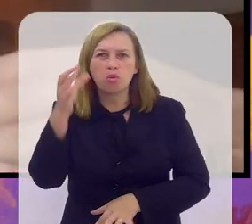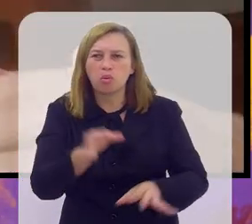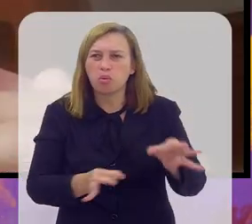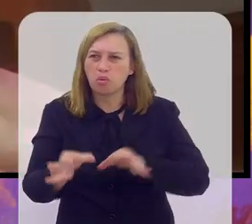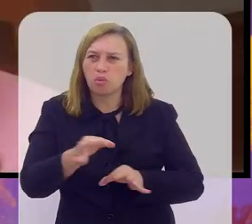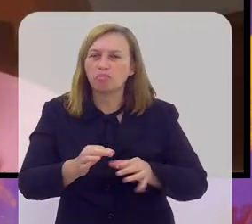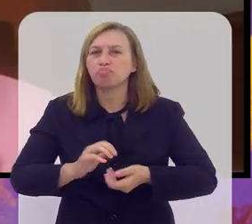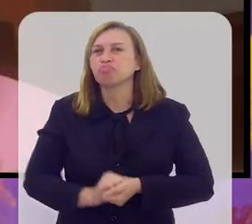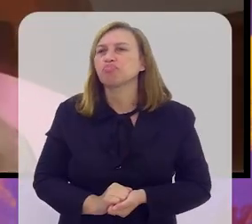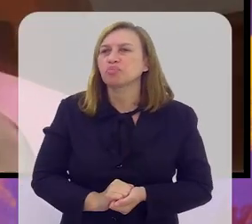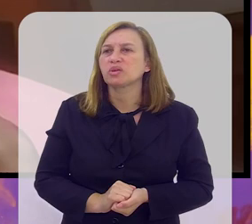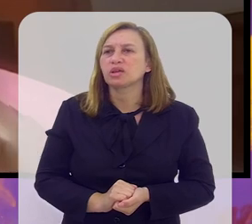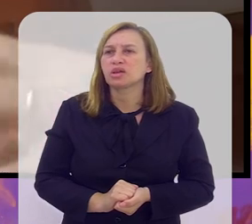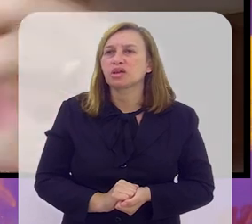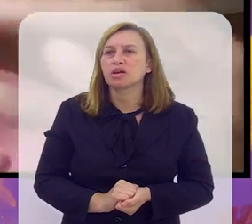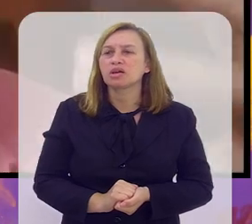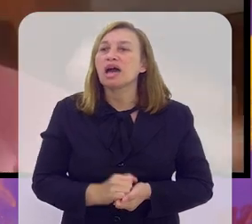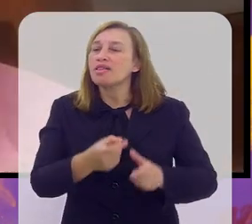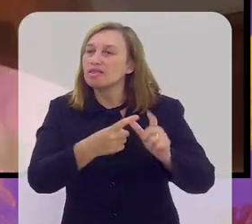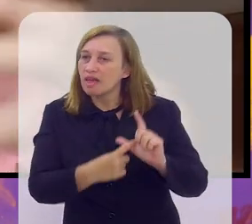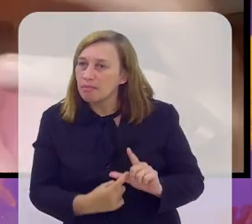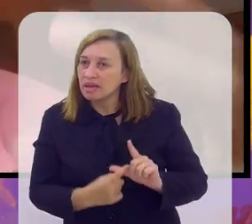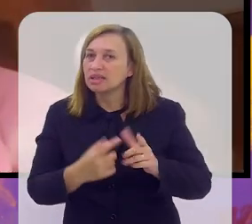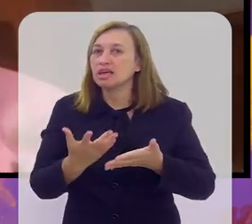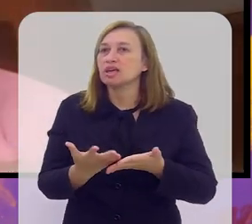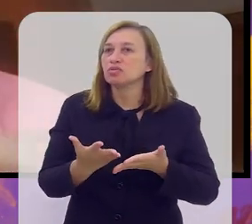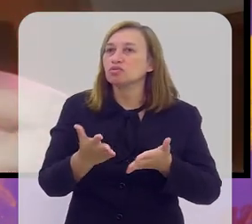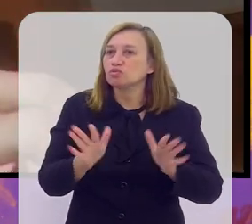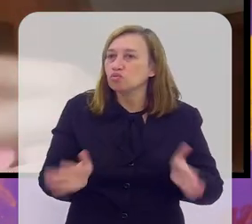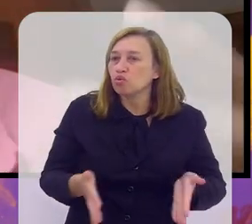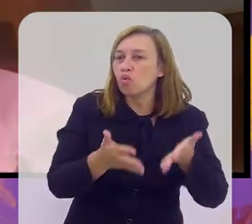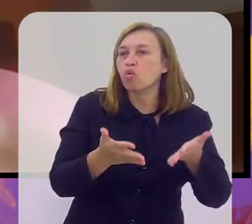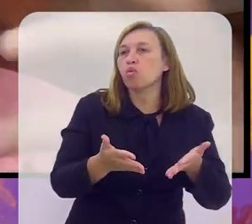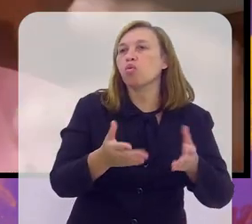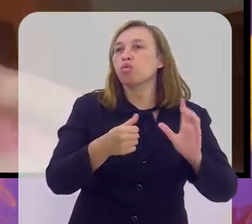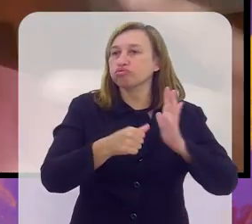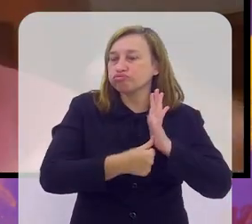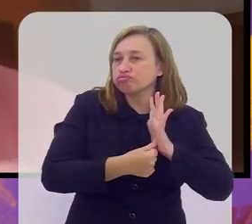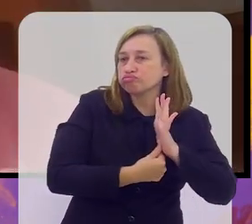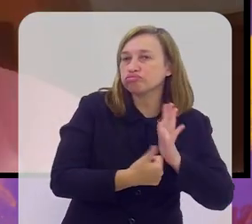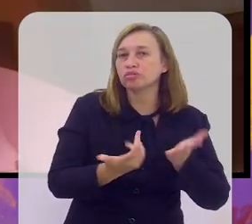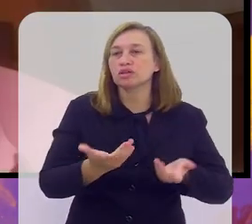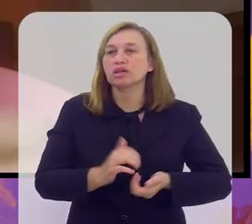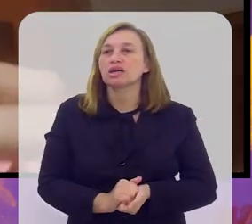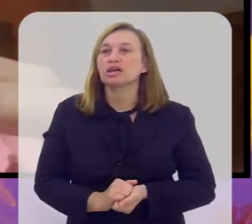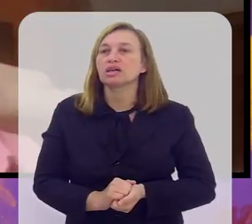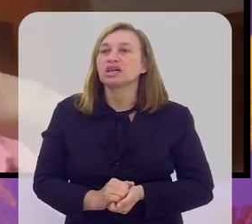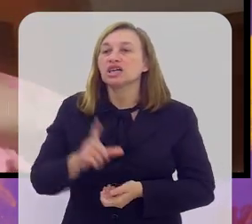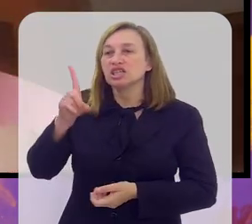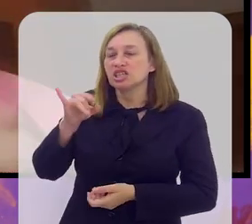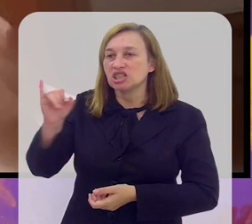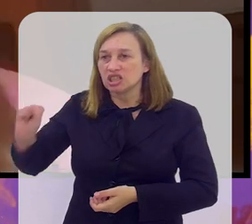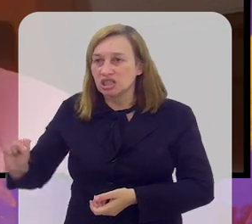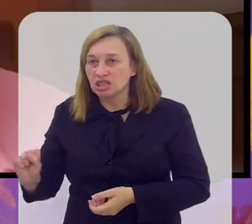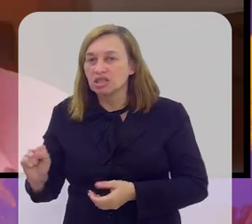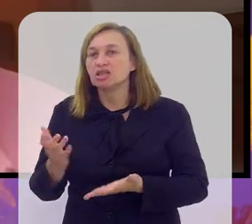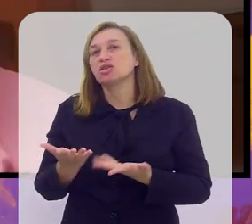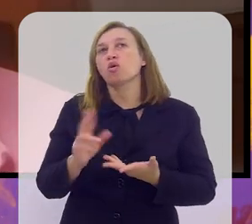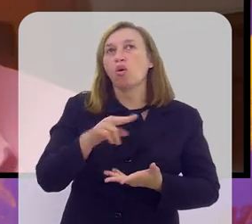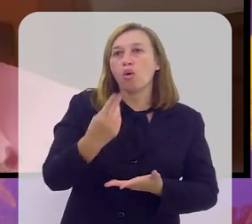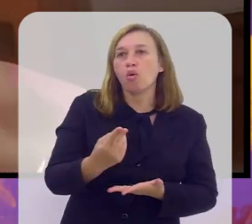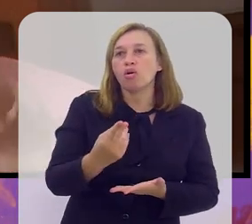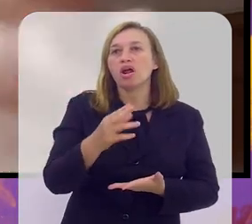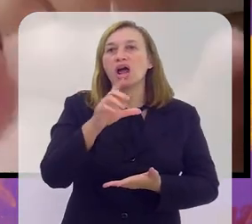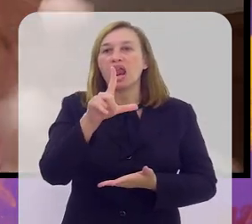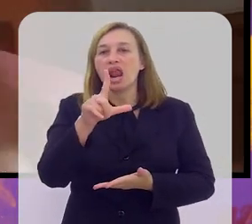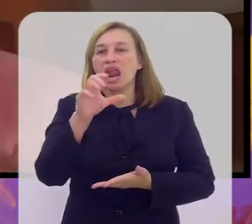pré-estabelecido. Ou seja, dependendo do desempenho da seleção, uma absorção do Diniz numa comissão técnica do Ancelotti,